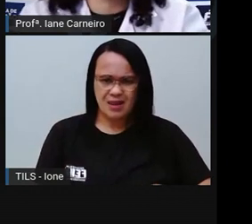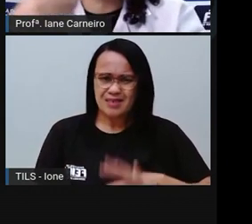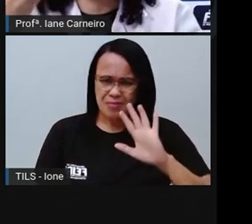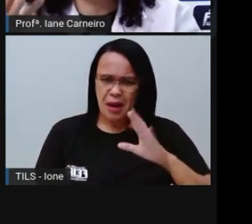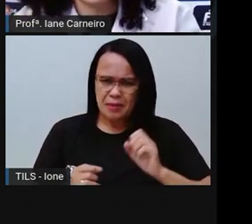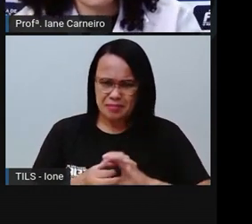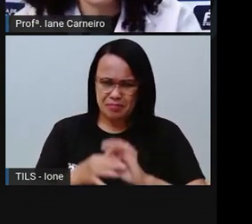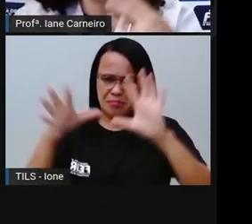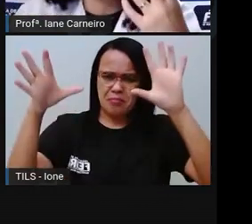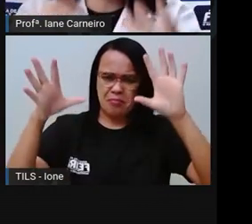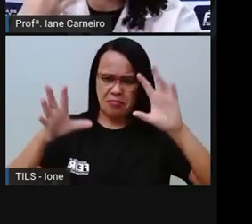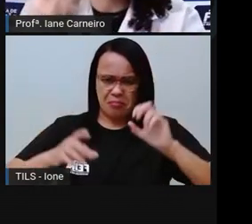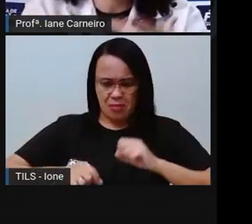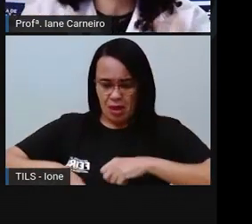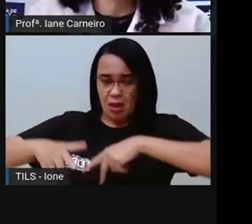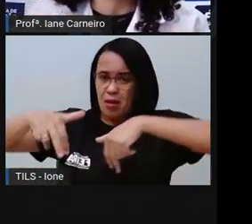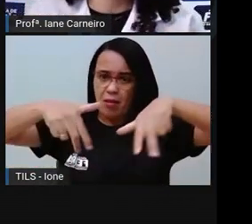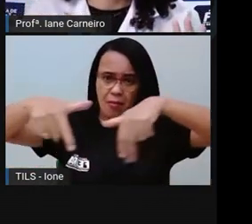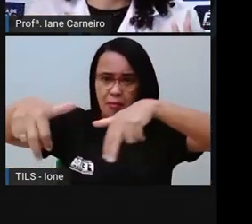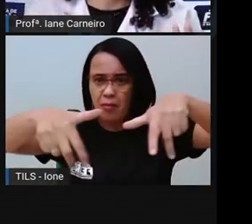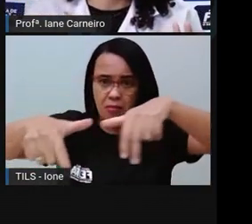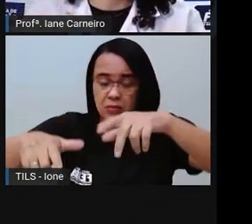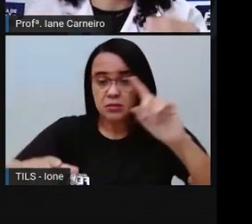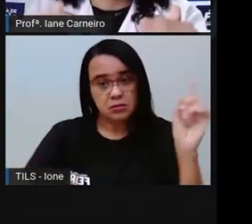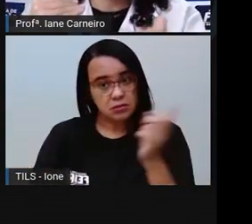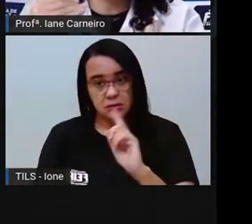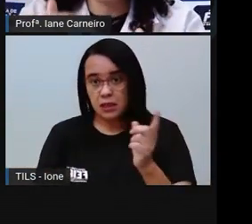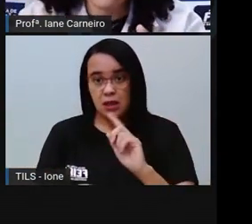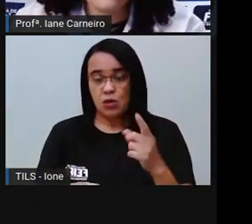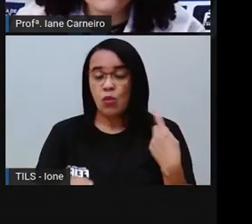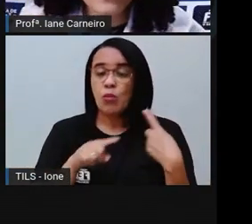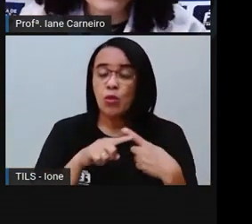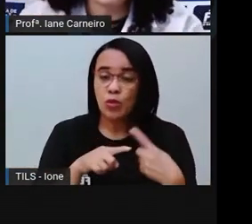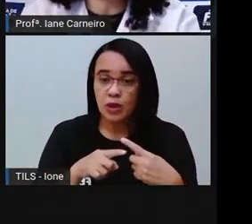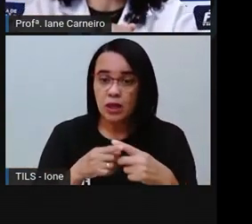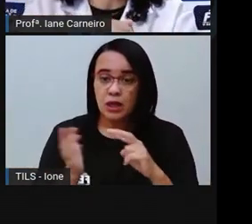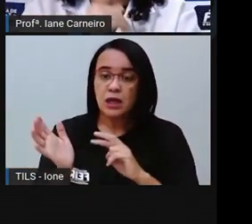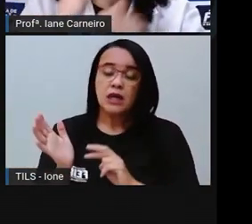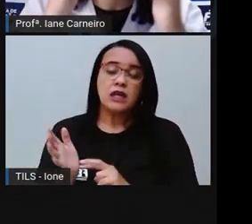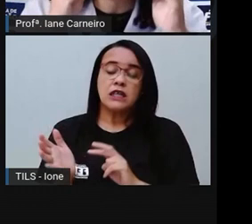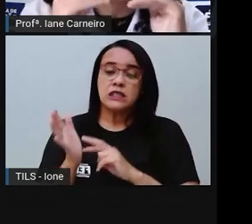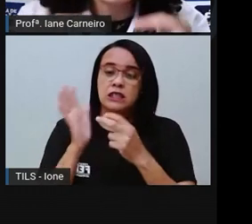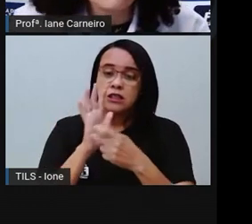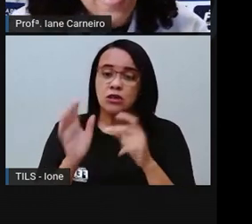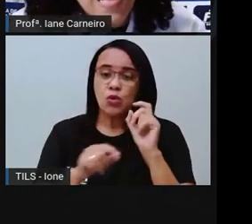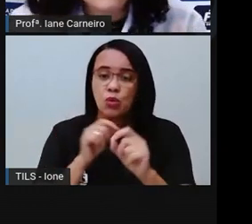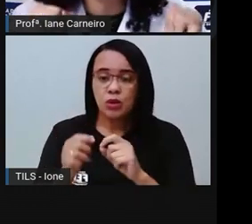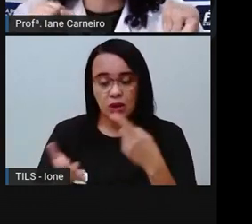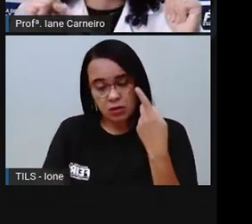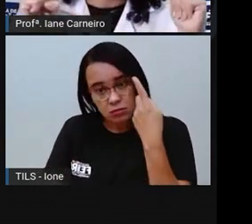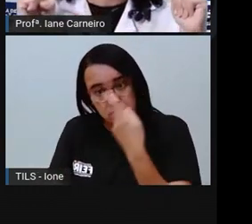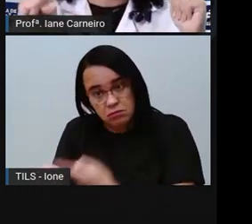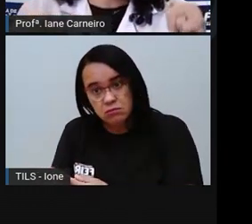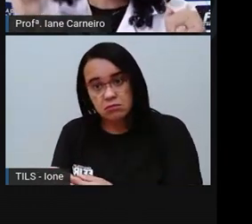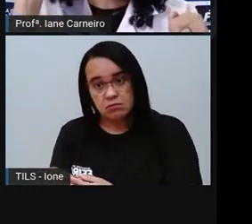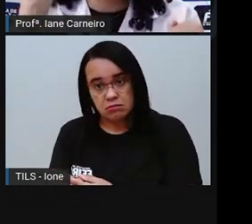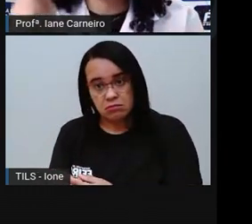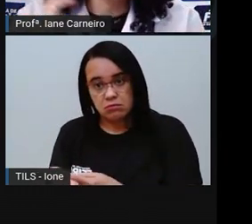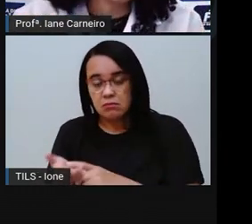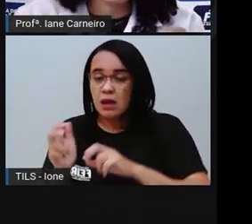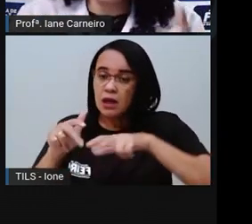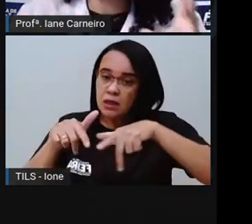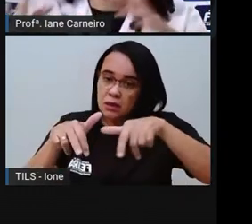Então, você tem que cumprir aquele combinado desse ambiente. Andar mais devagar, falar mais baixo, né?